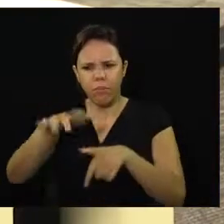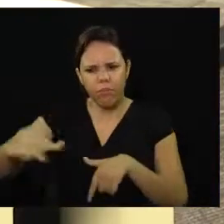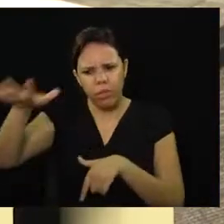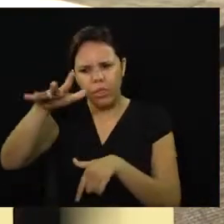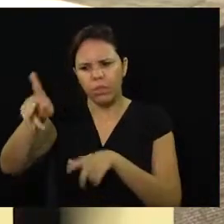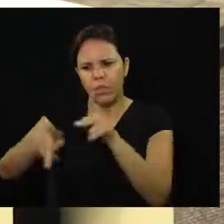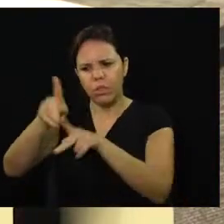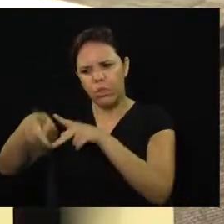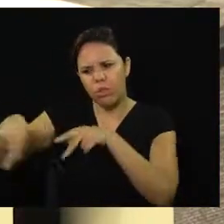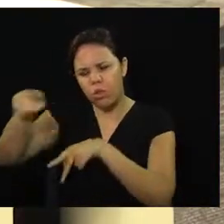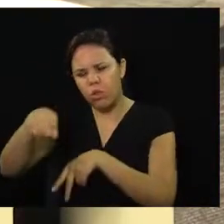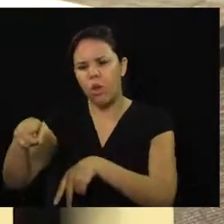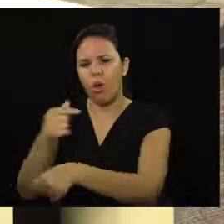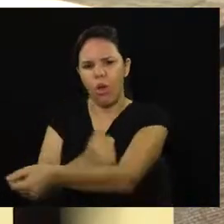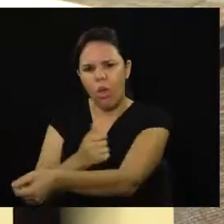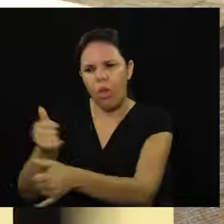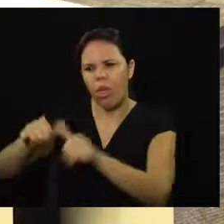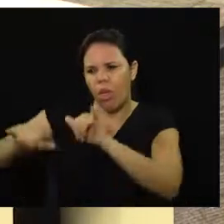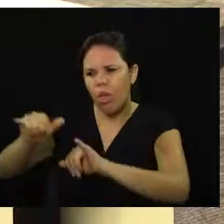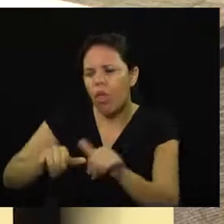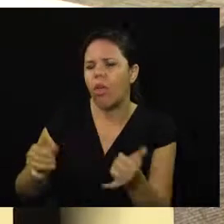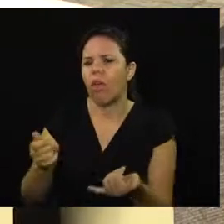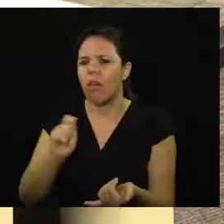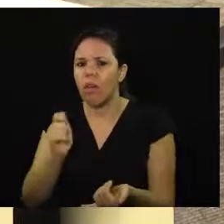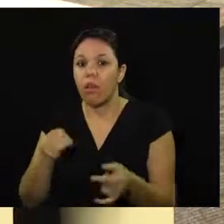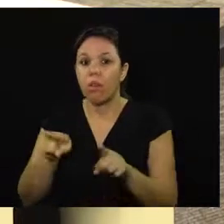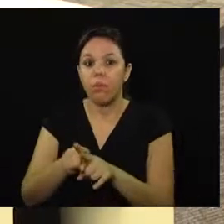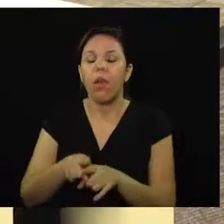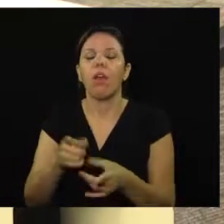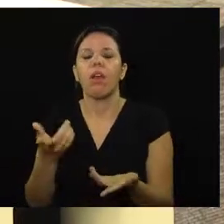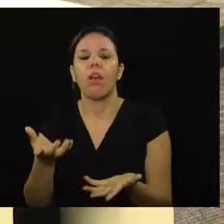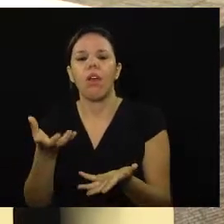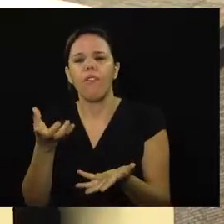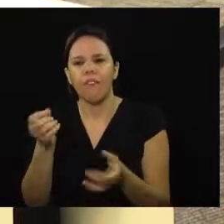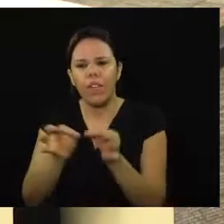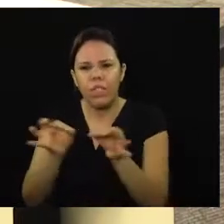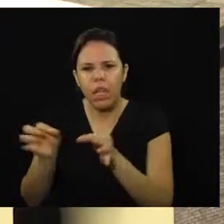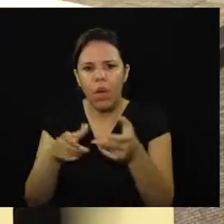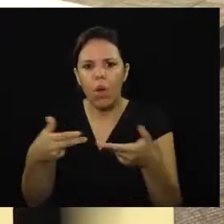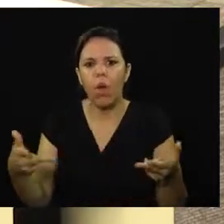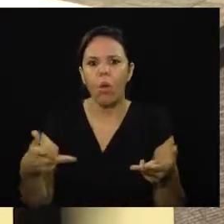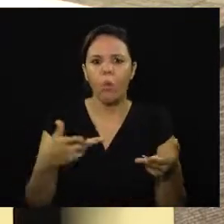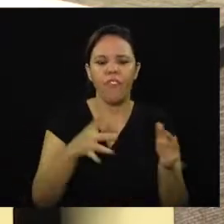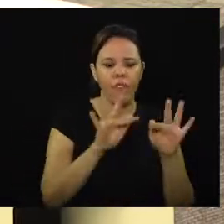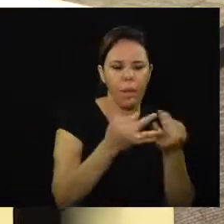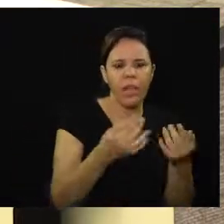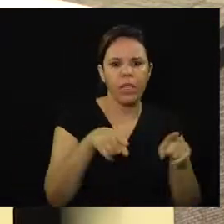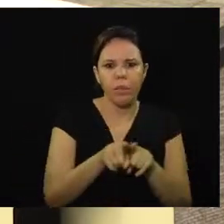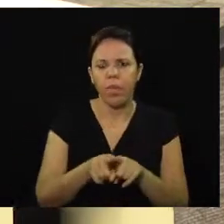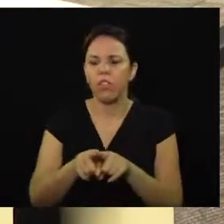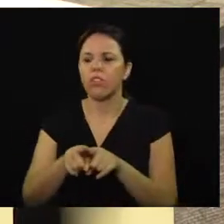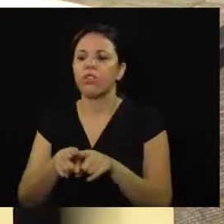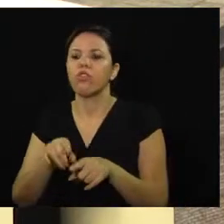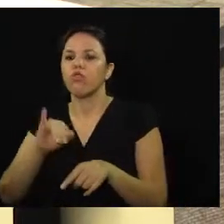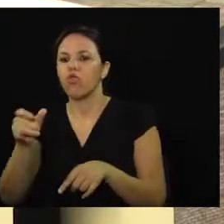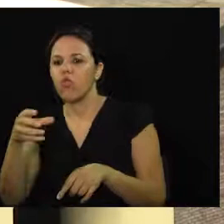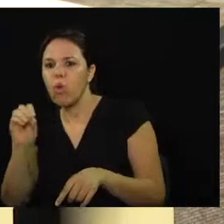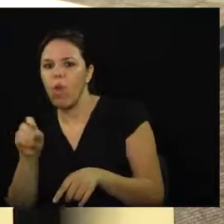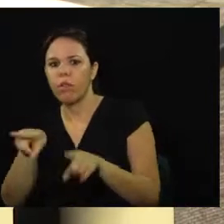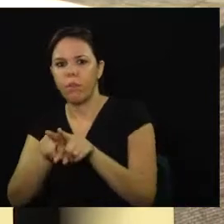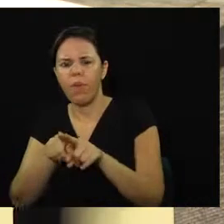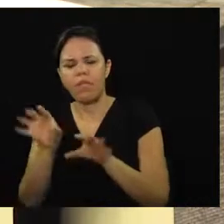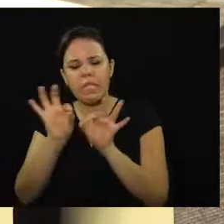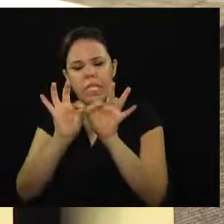dependentes químicos, alcoólatras. Eu decidi fazer uma coisa nesse caminho. E conversando com meus pais e com o suplente, João Vitor, a gente decidiu fazer uma coisa